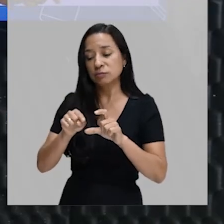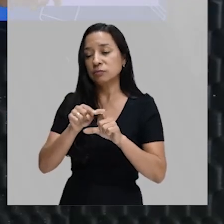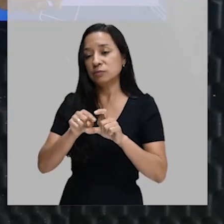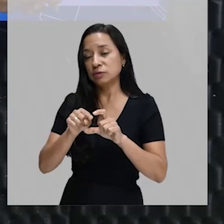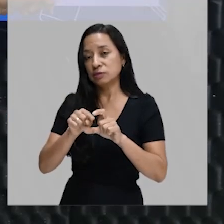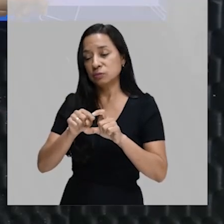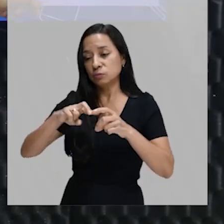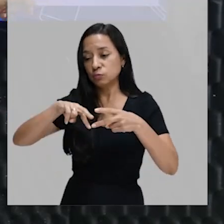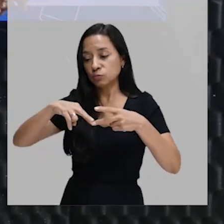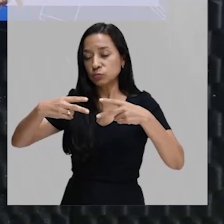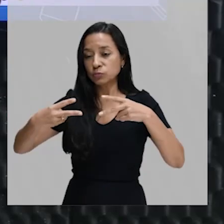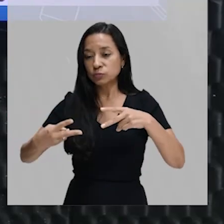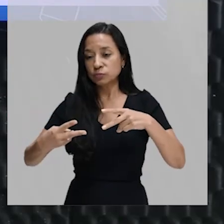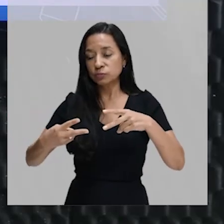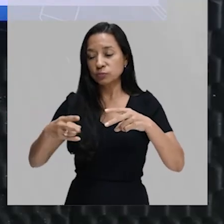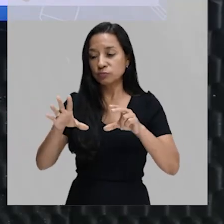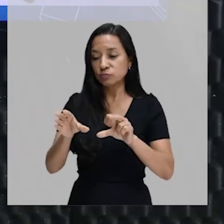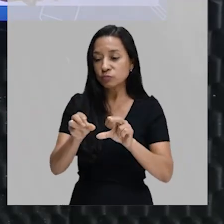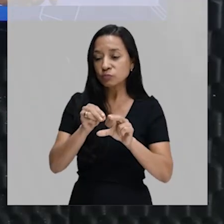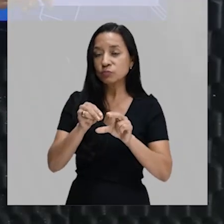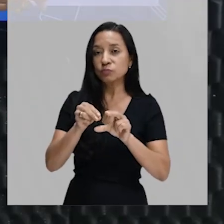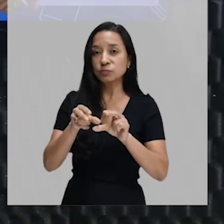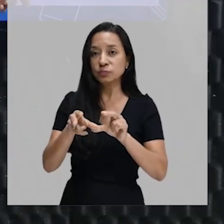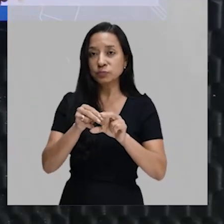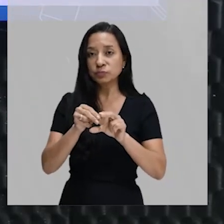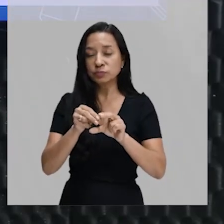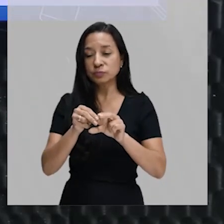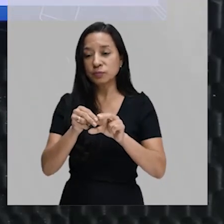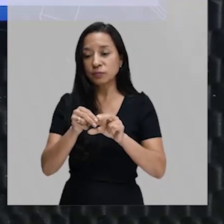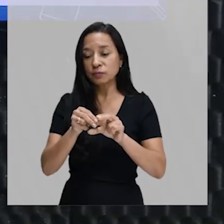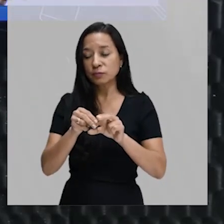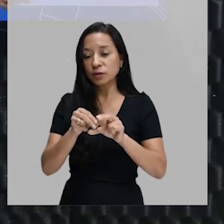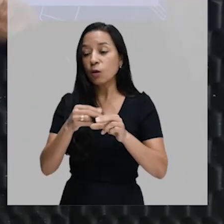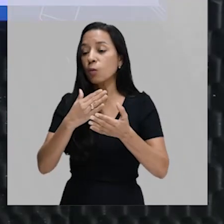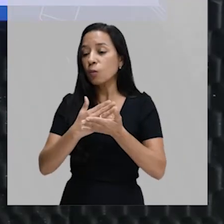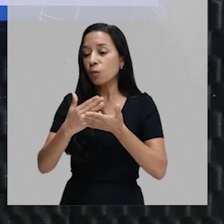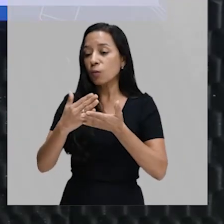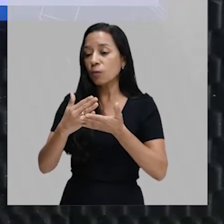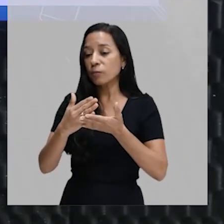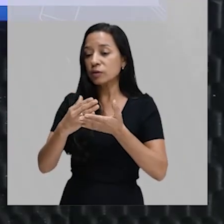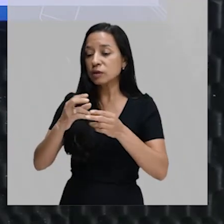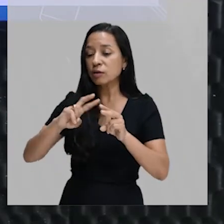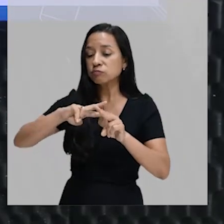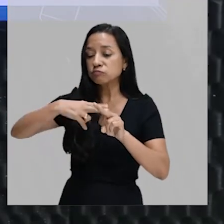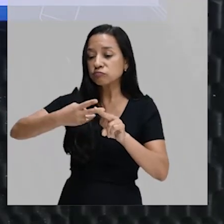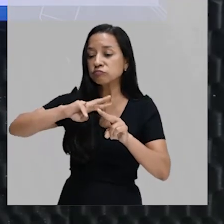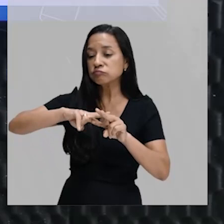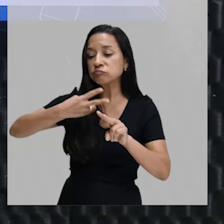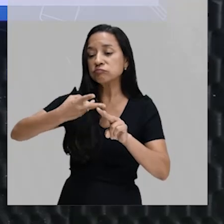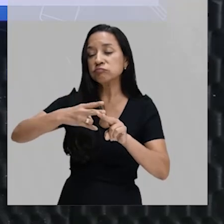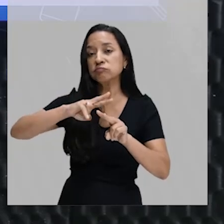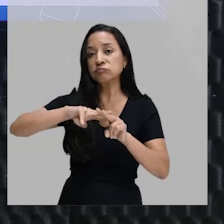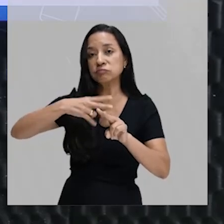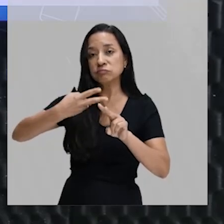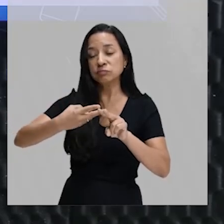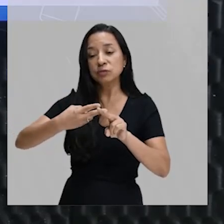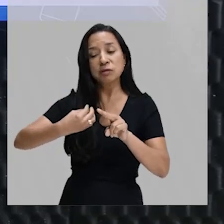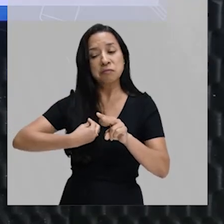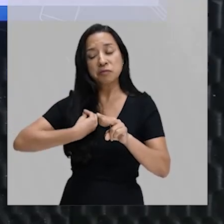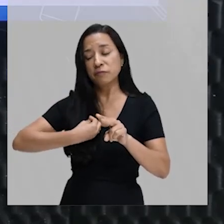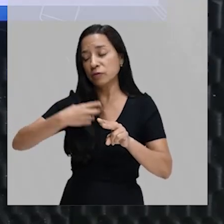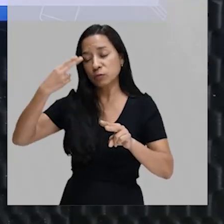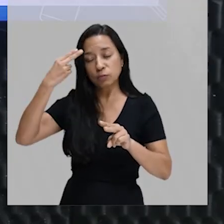material genético incorporado com o material genético do vírus, ela vai começar a se multiplicar, porque ela vai continuar vivendo